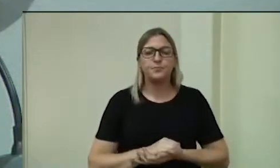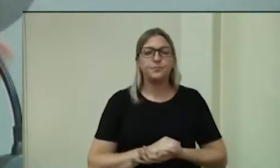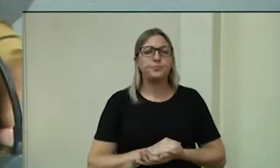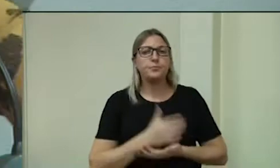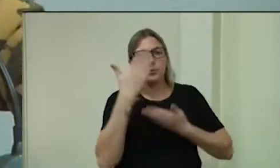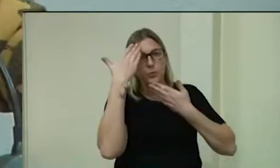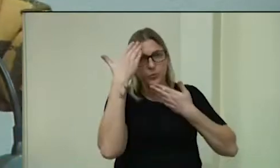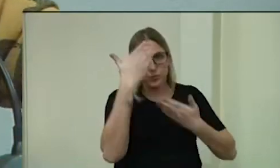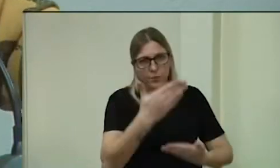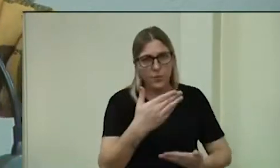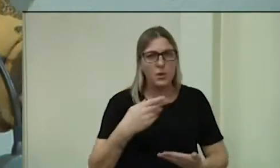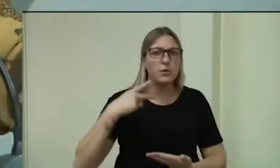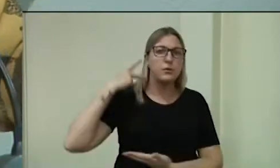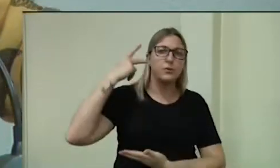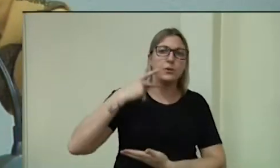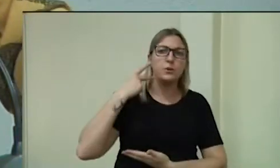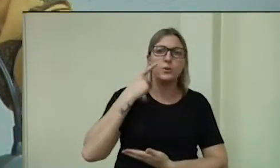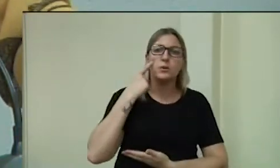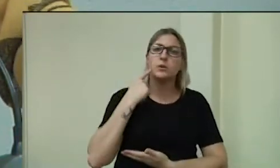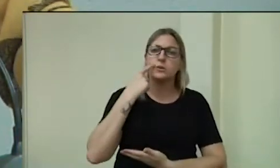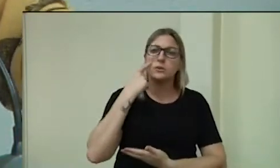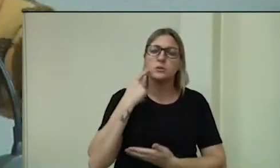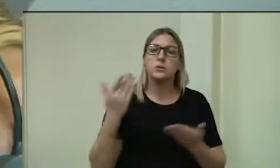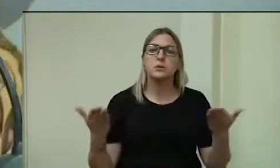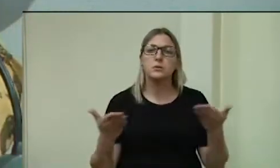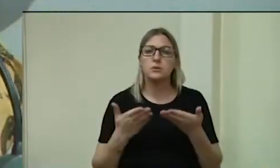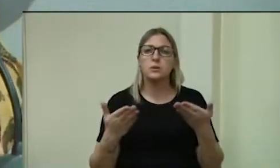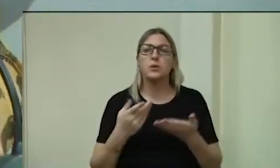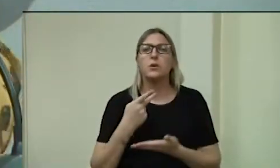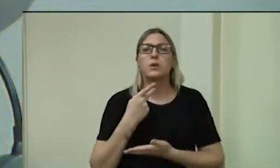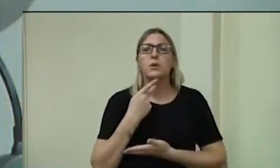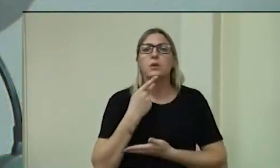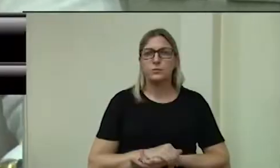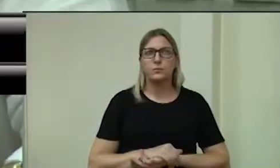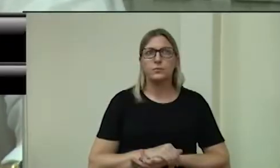Obrigada, vereadora Sandra. Com a palavra o vereador Claudemir.